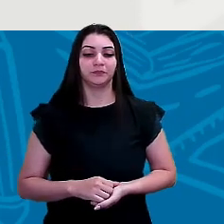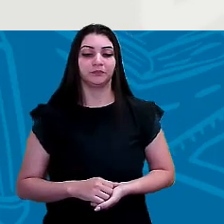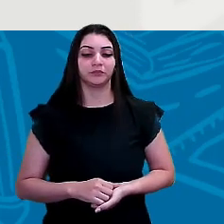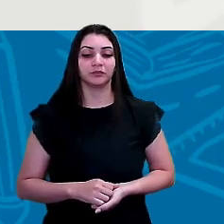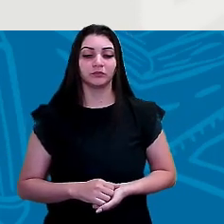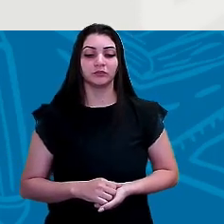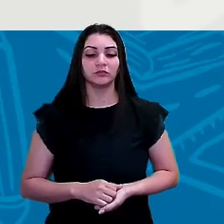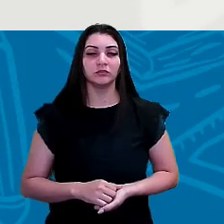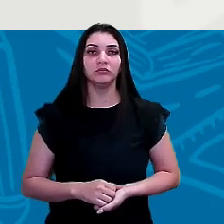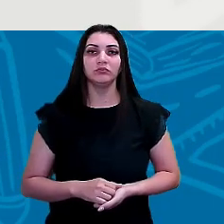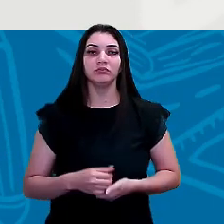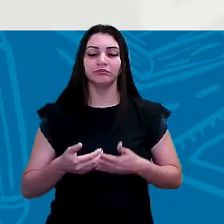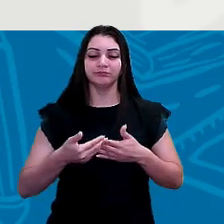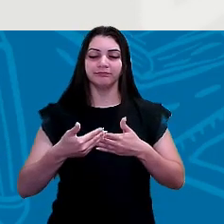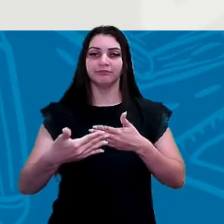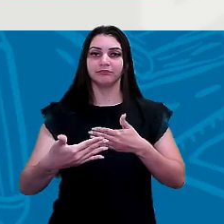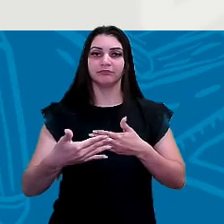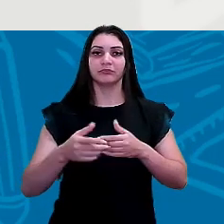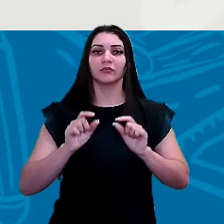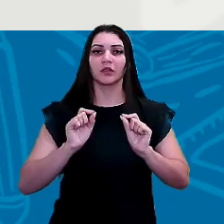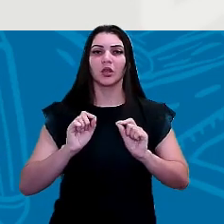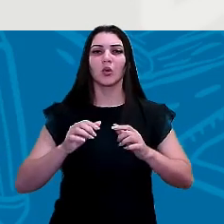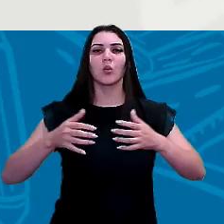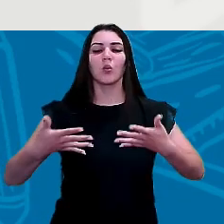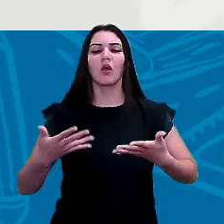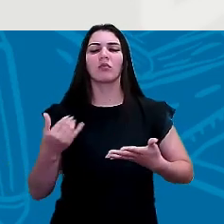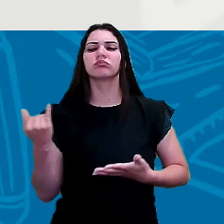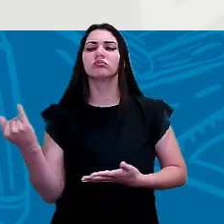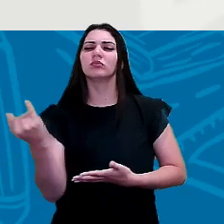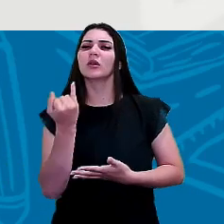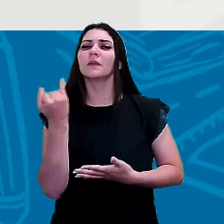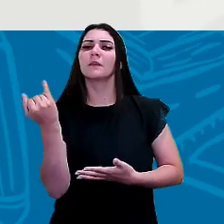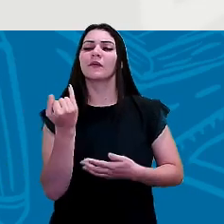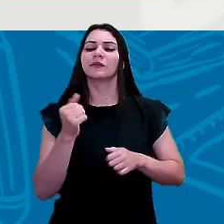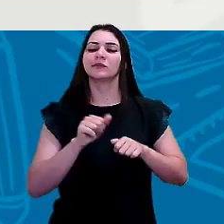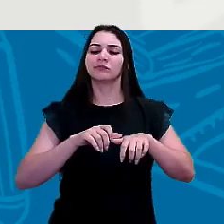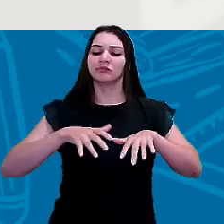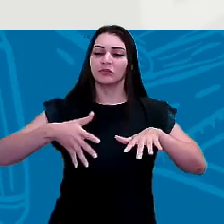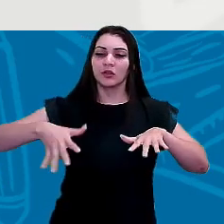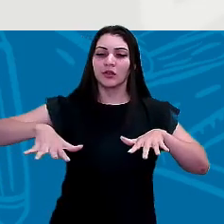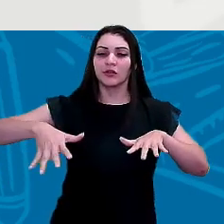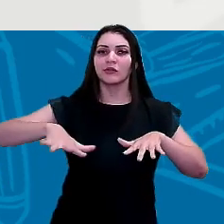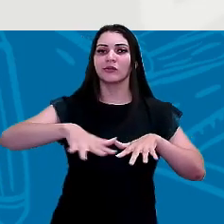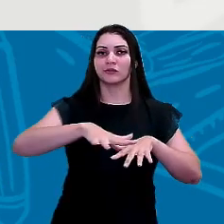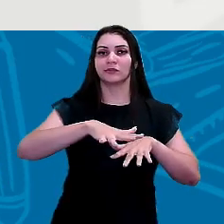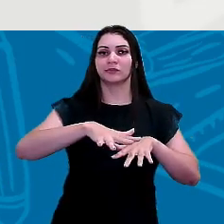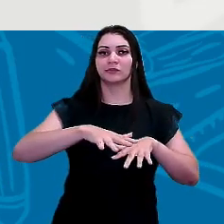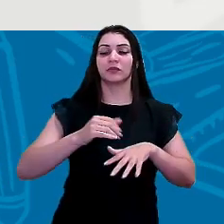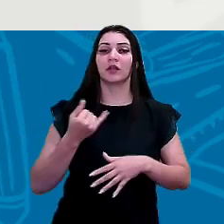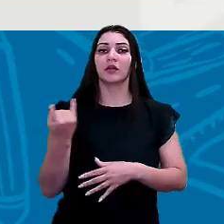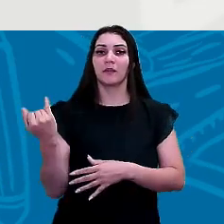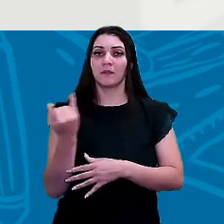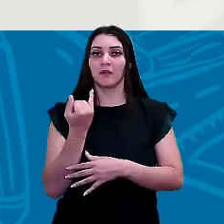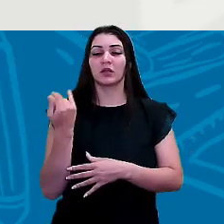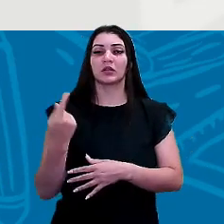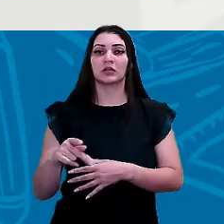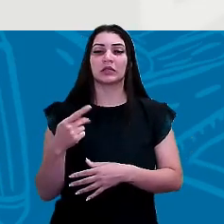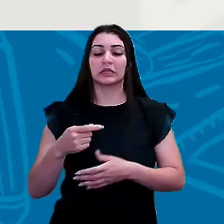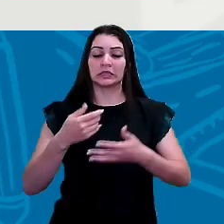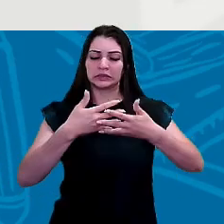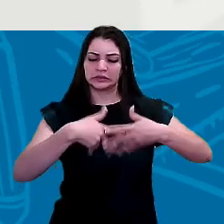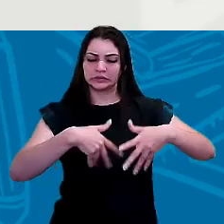Dando sequência, qual a importância dos oceanos? A importância dos oceanos nos aspectos